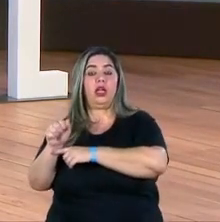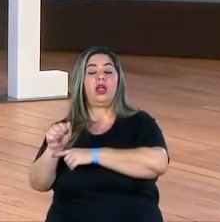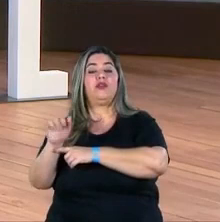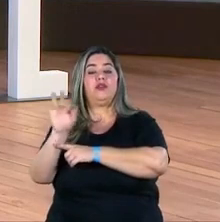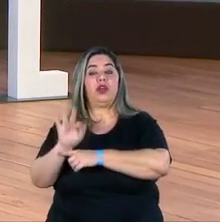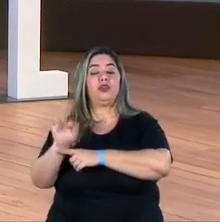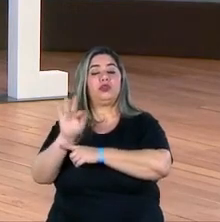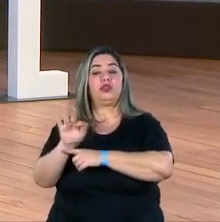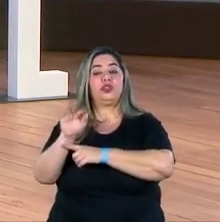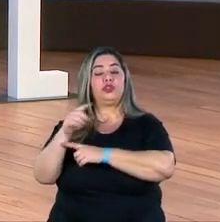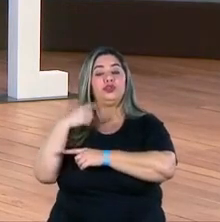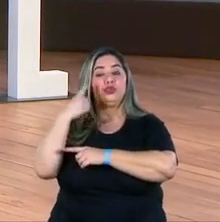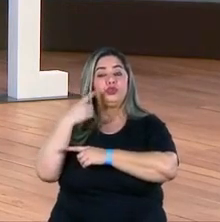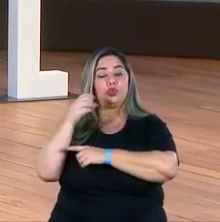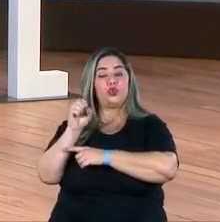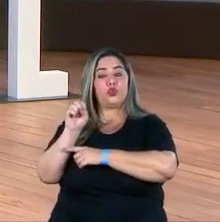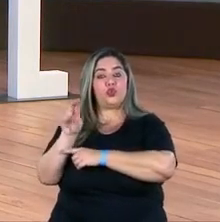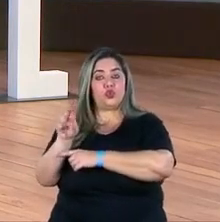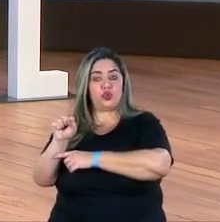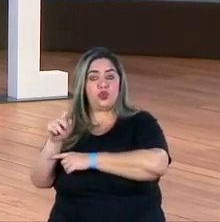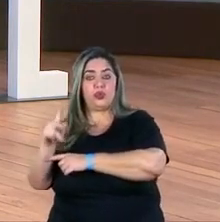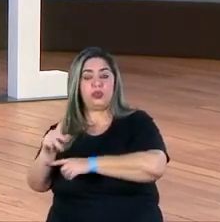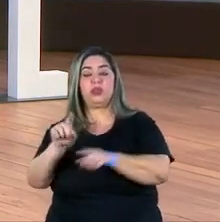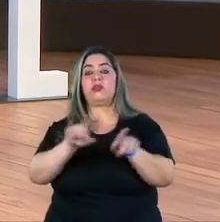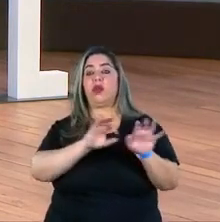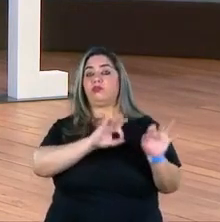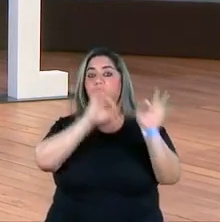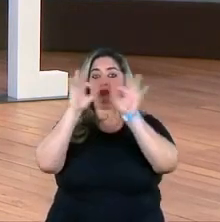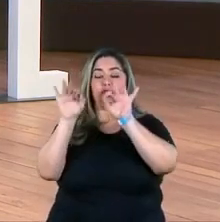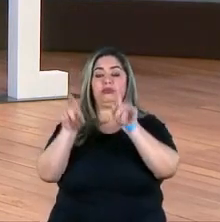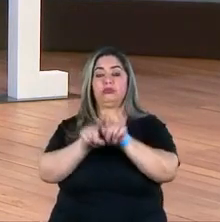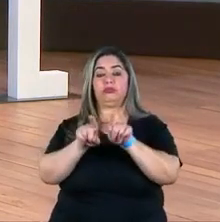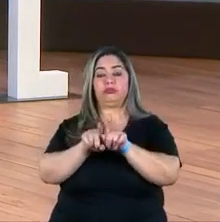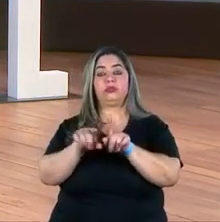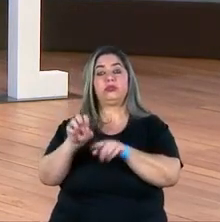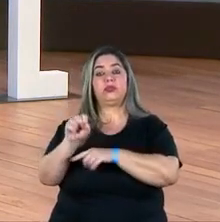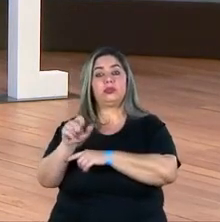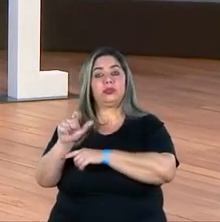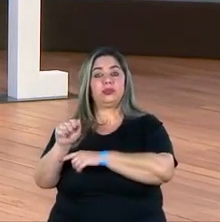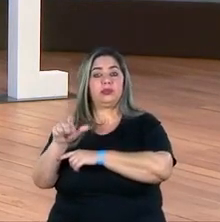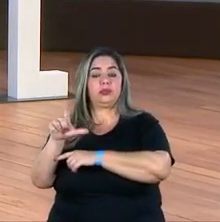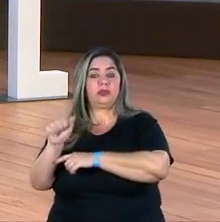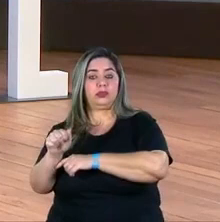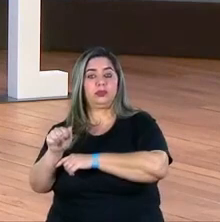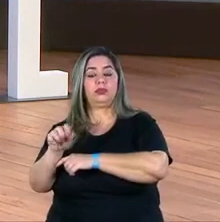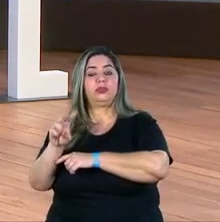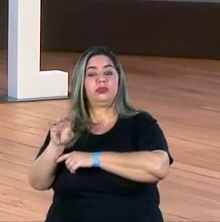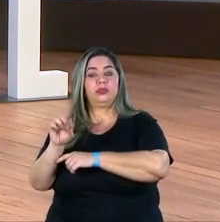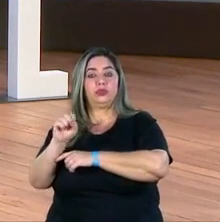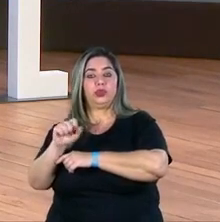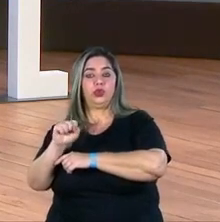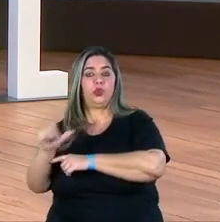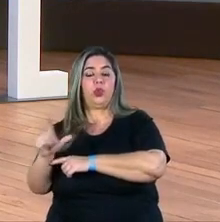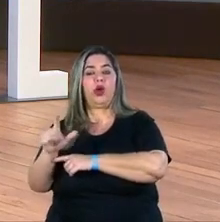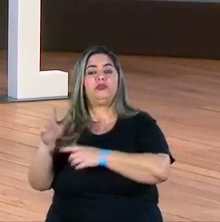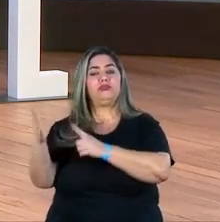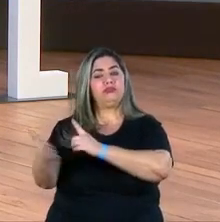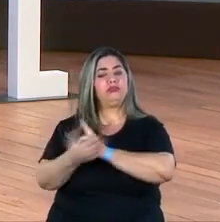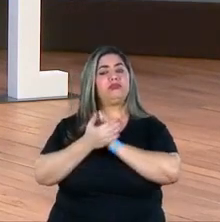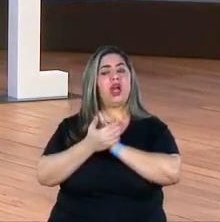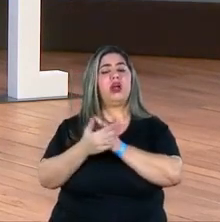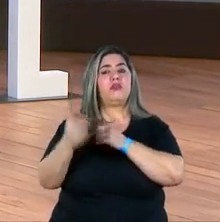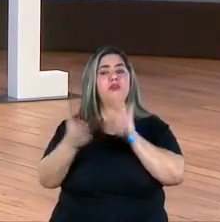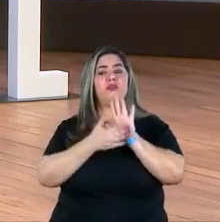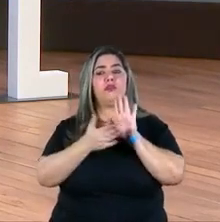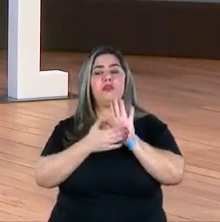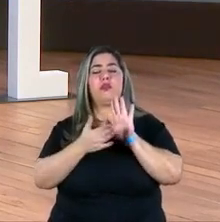de Direito de Ribeirão Preto, USP, que também está nos acompanhando. A Sala Virtual de Bem-Estar é um espaço online de acolhimento que propõe